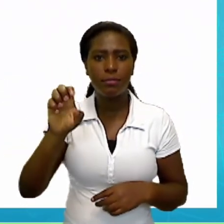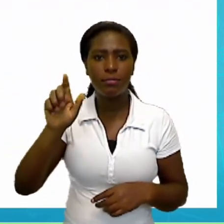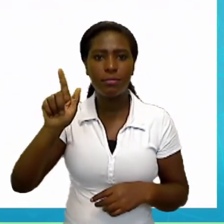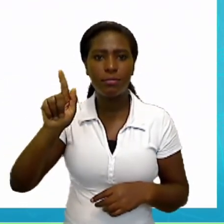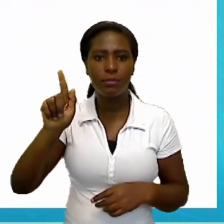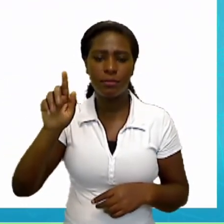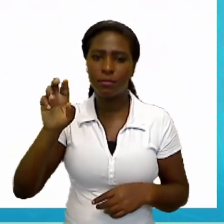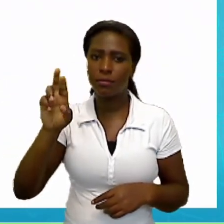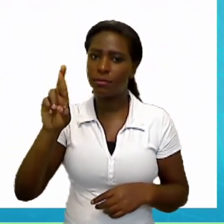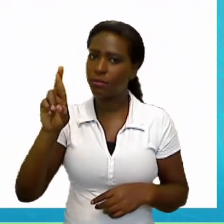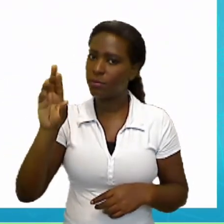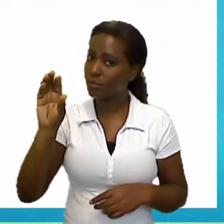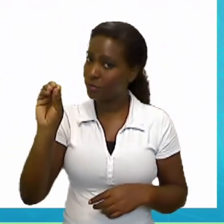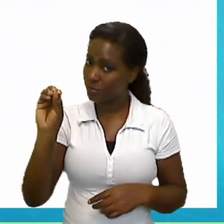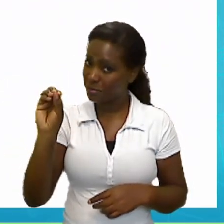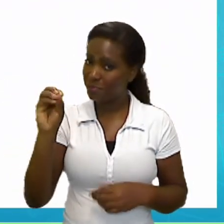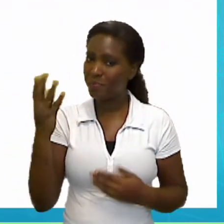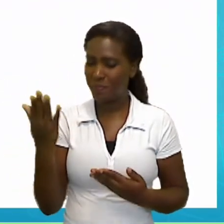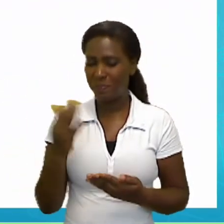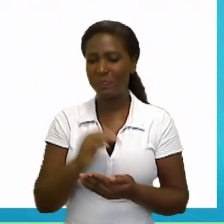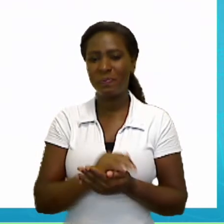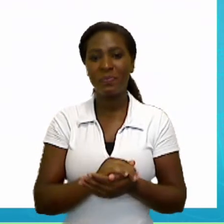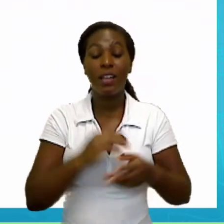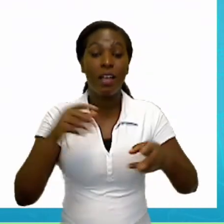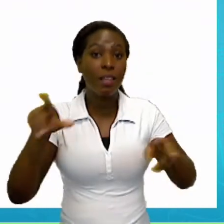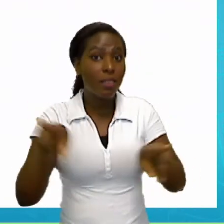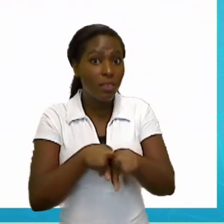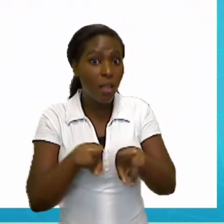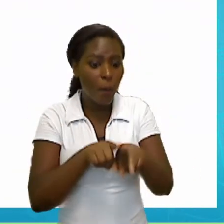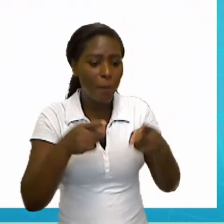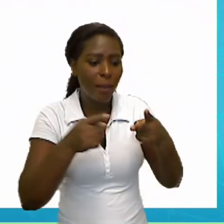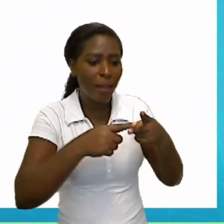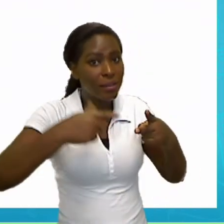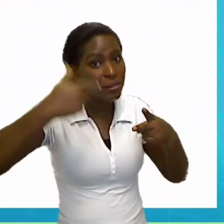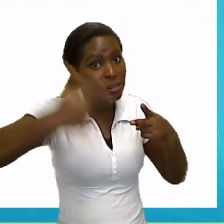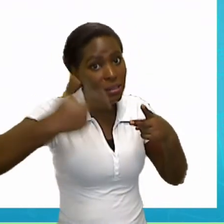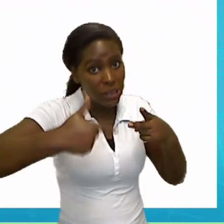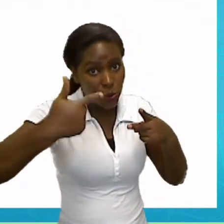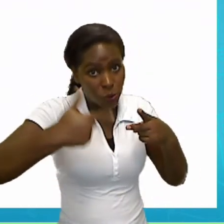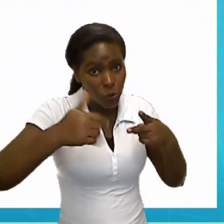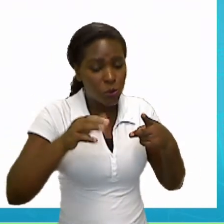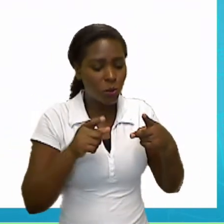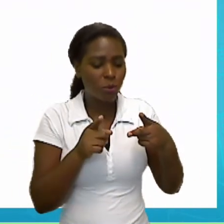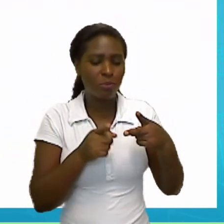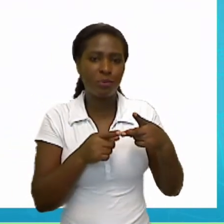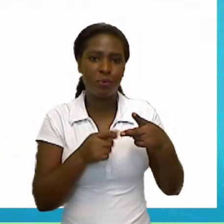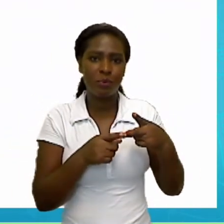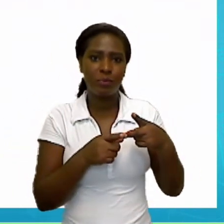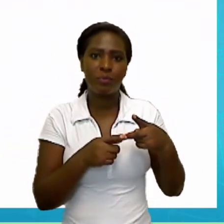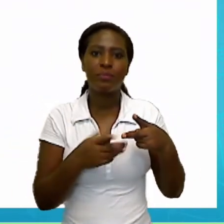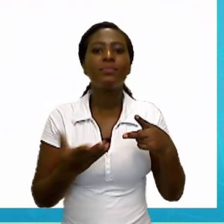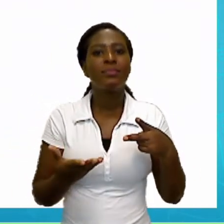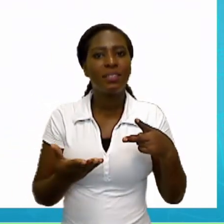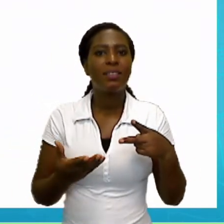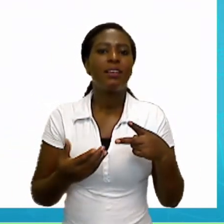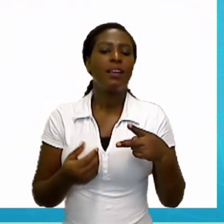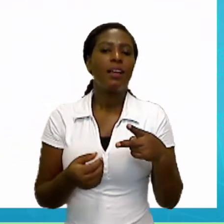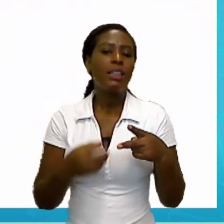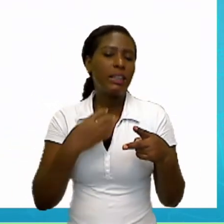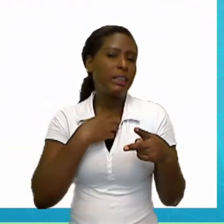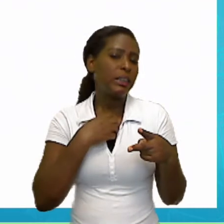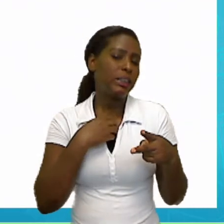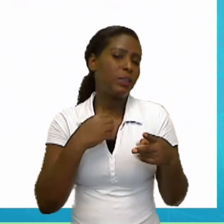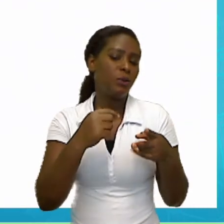Podemos também dizer que é o mais comum em nossas escolas hoje. Whiteboard. Repeat. Whiteboard.